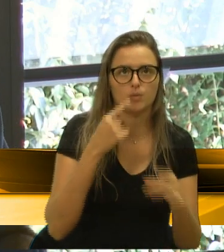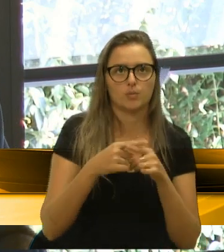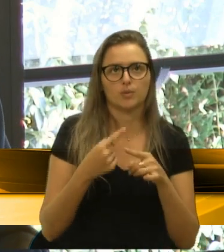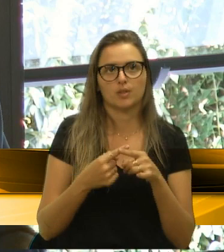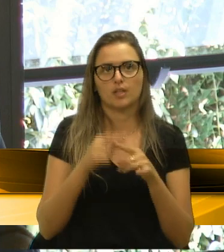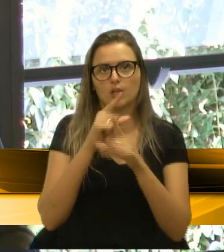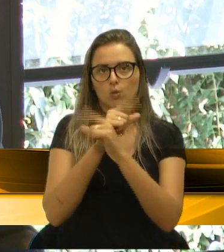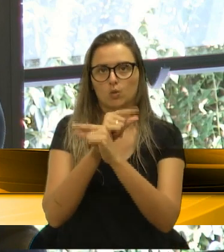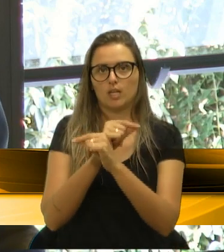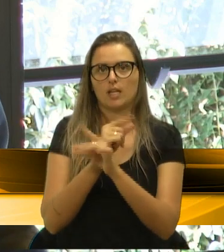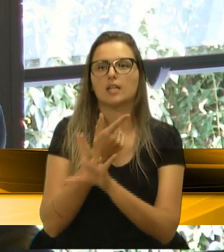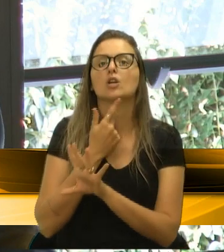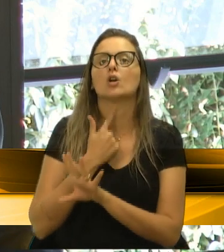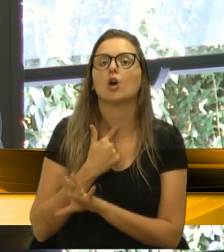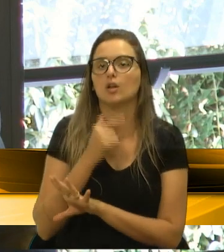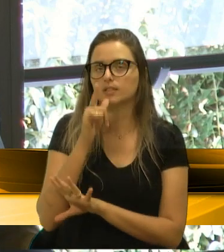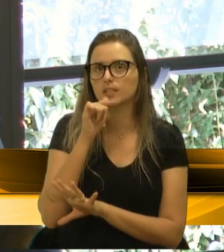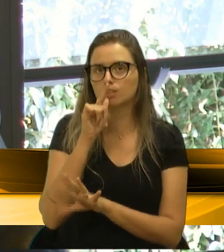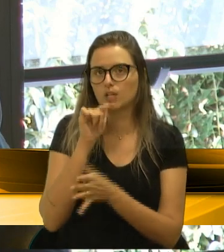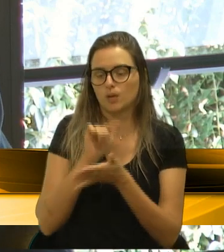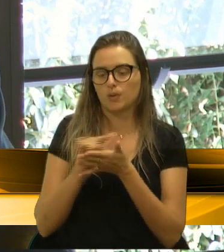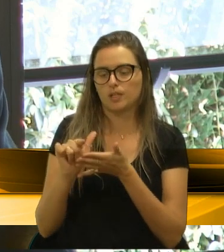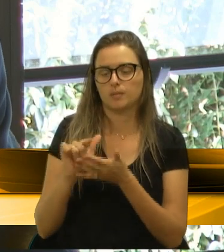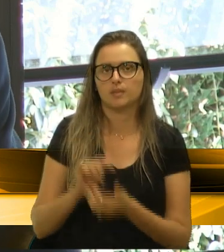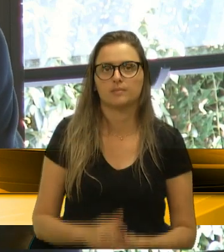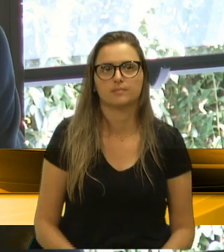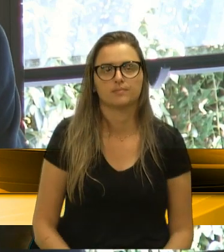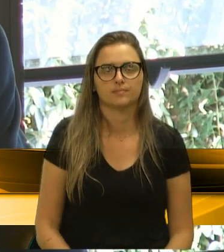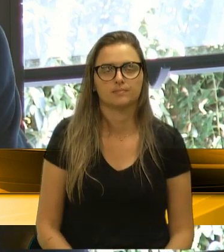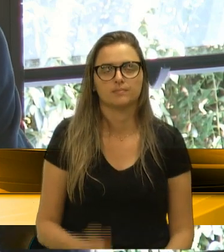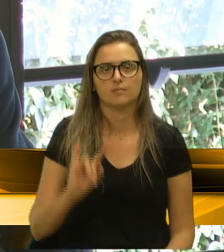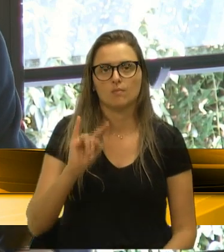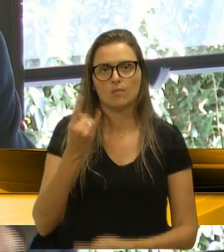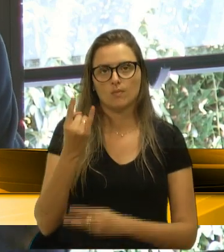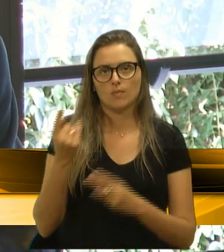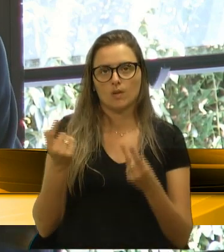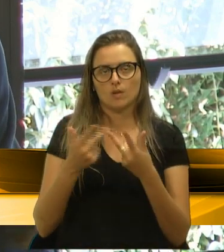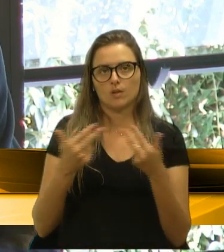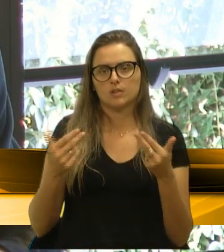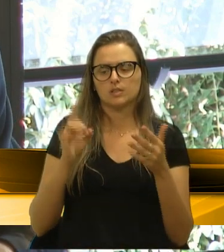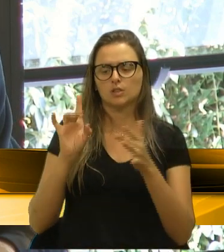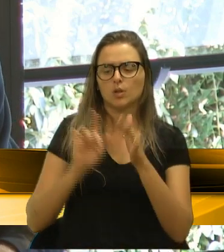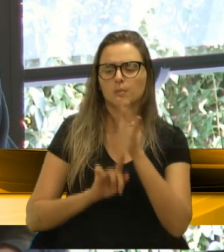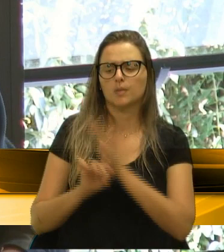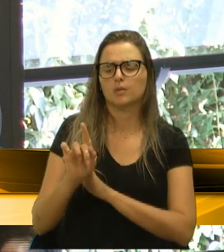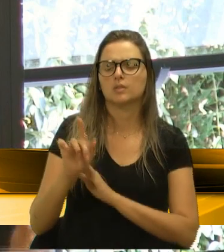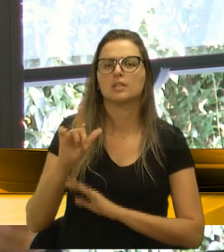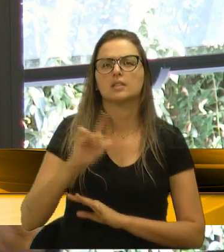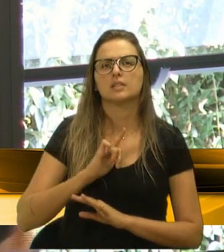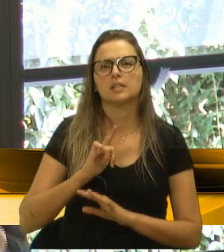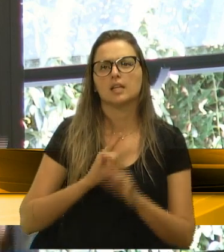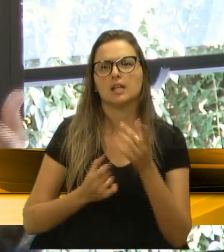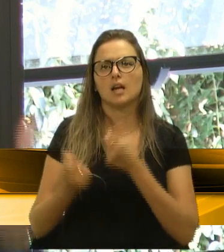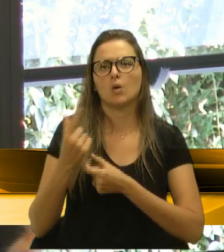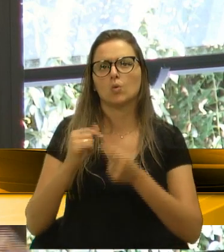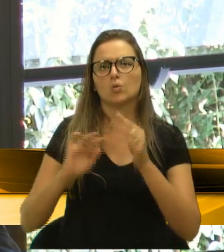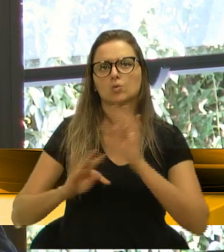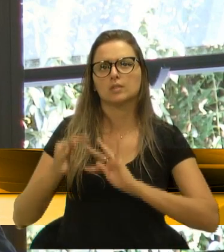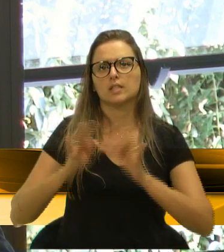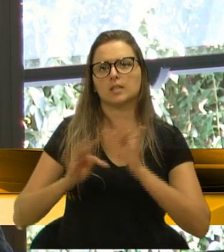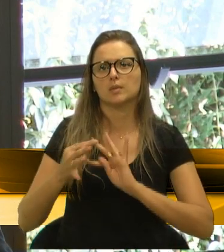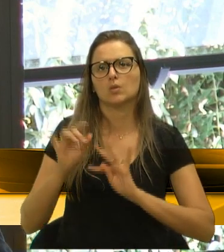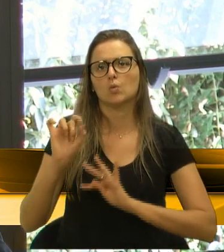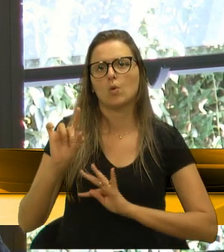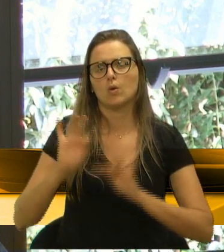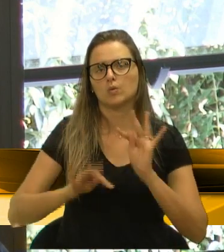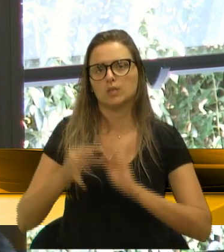ele gosta de água limpa. E, por último, só lhe perguntar se existe algum tratamento, qual o tratamento